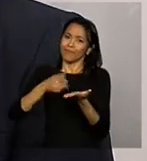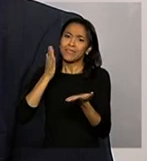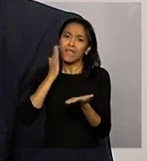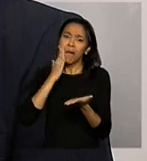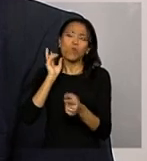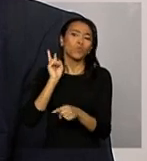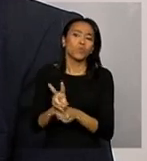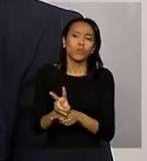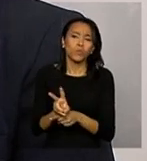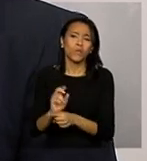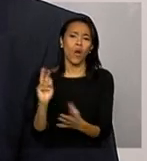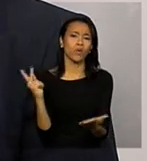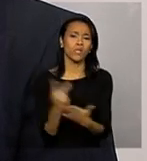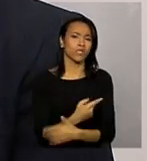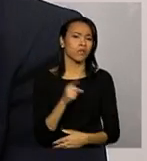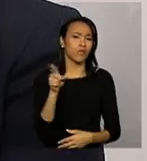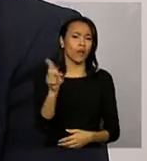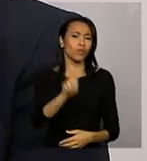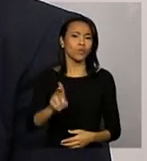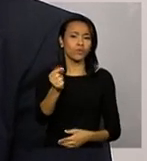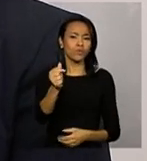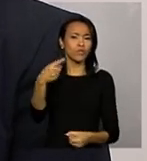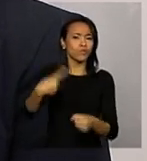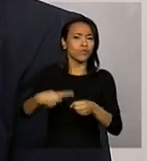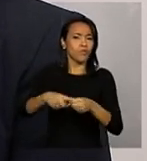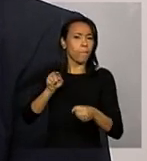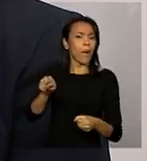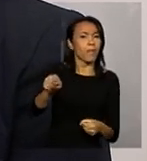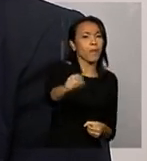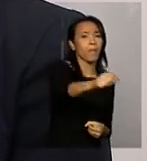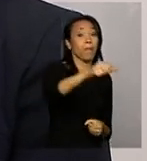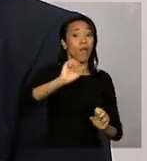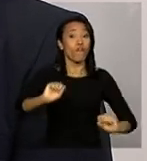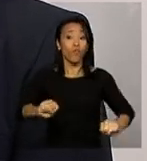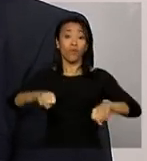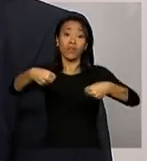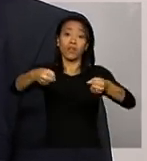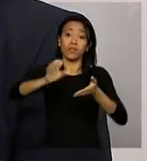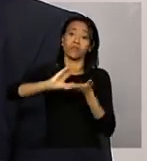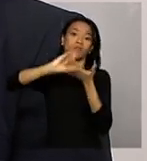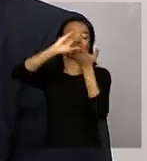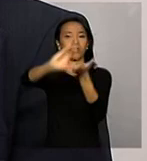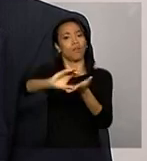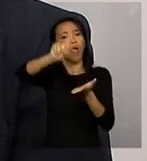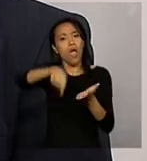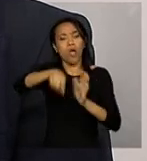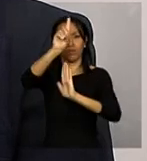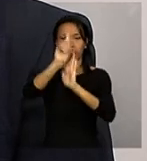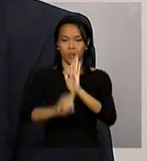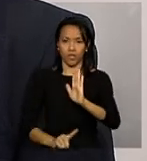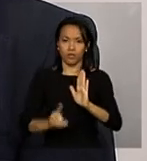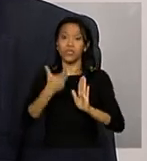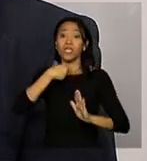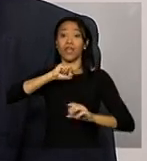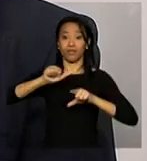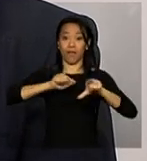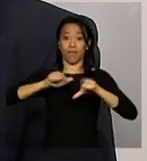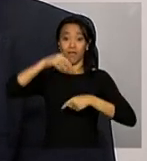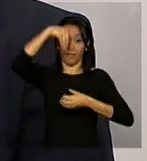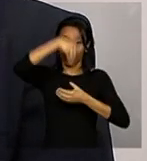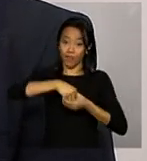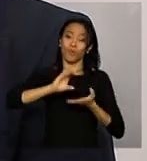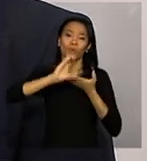gestão municipal para que a gestão municipal fortaleça o Conselho que é um direito do Conselheiro ter por exemplo uma